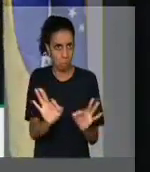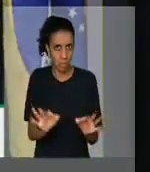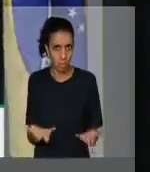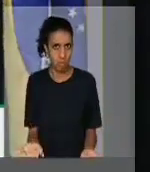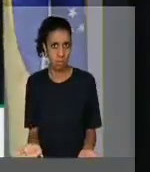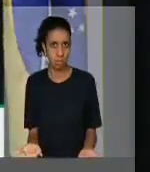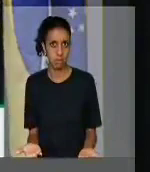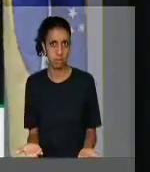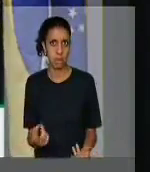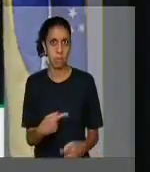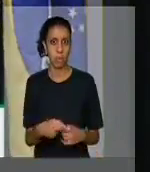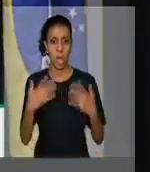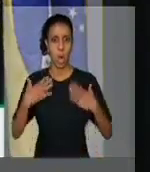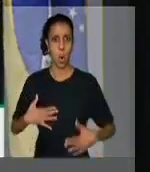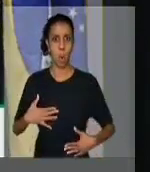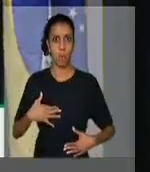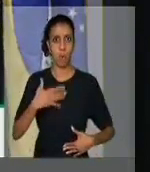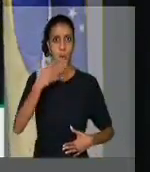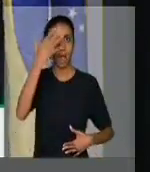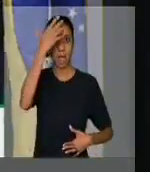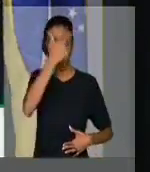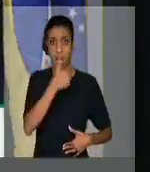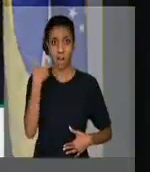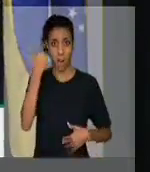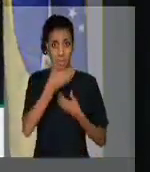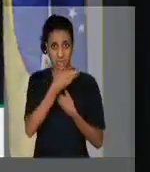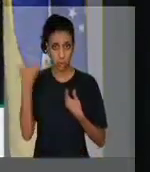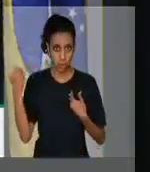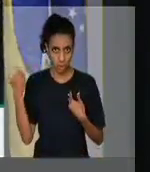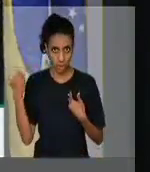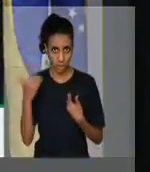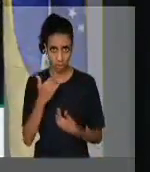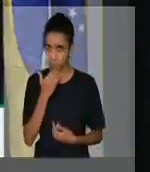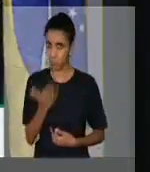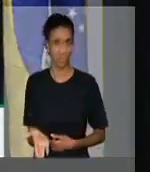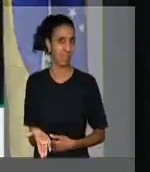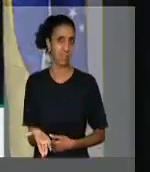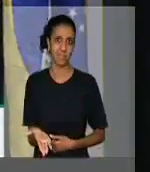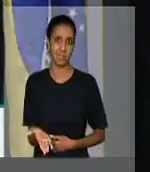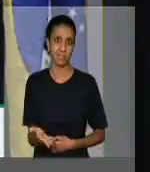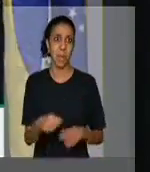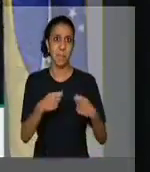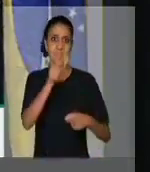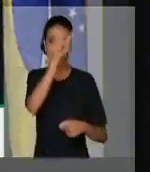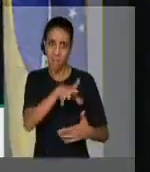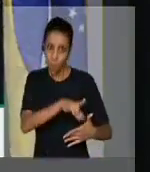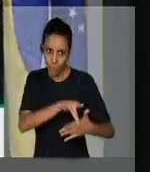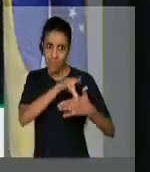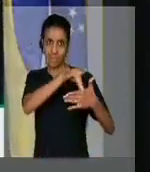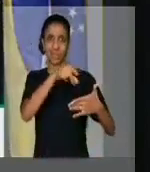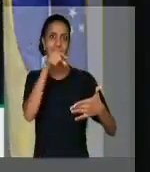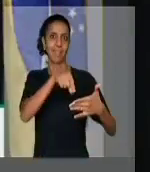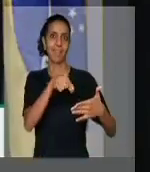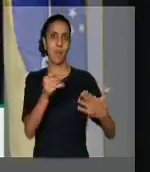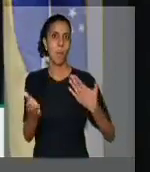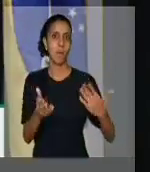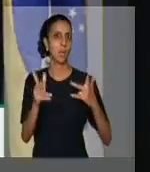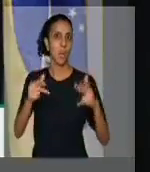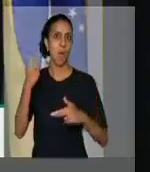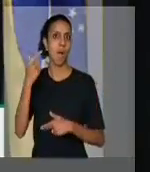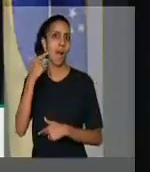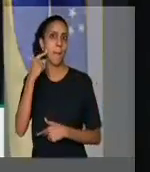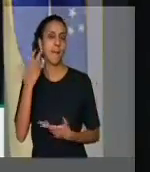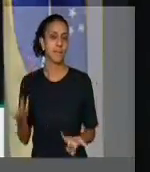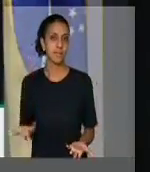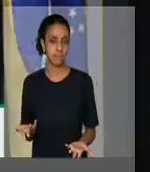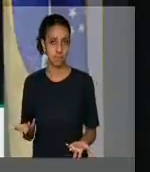né, corpo sem cabeça não anda. Corpo sem cabeça não funciona. E aí, é por isso que eu demonstro